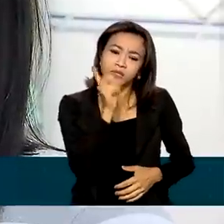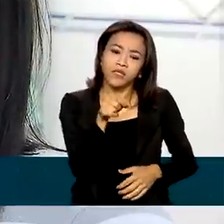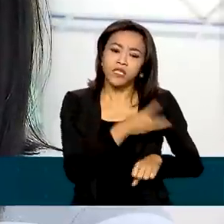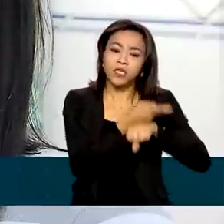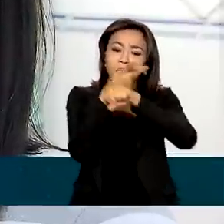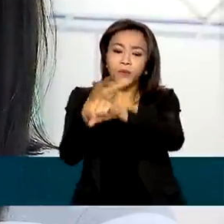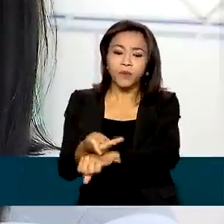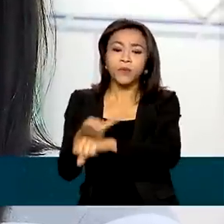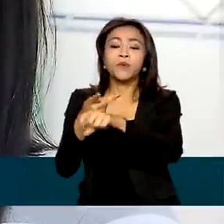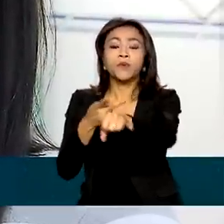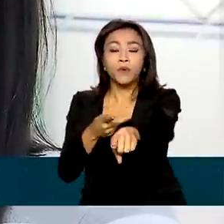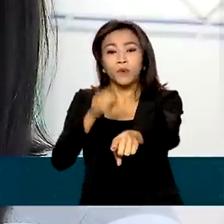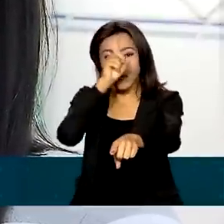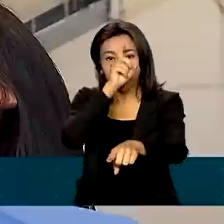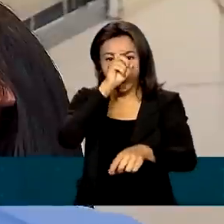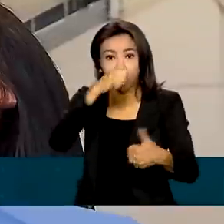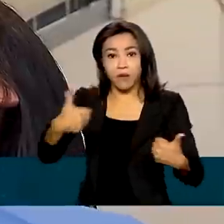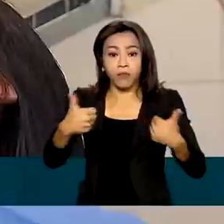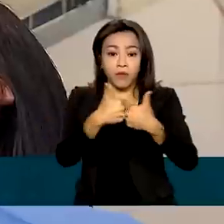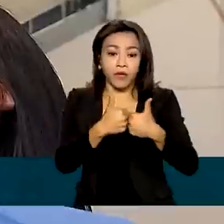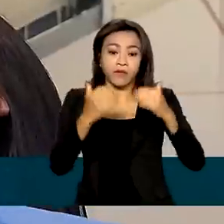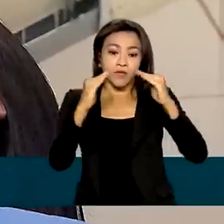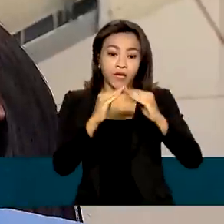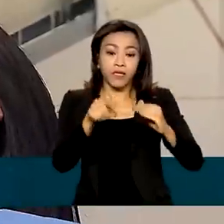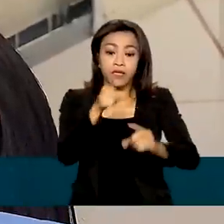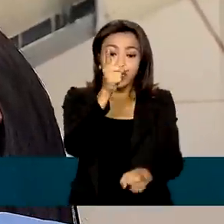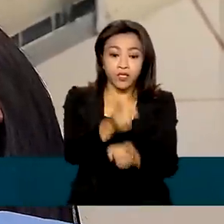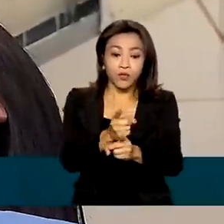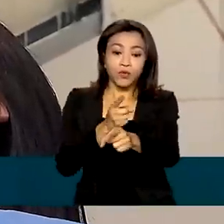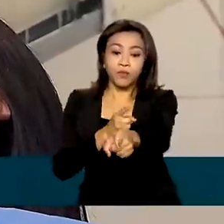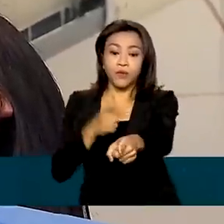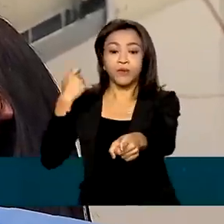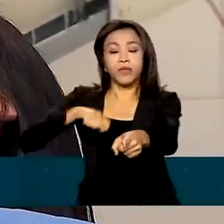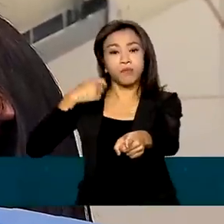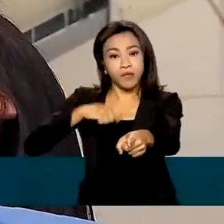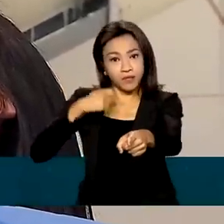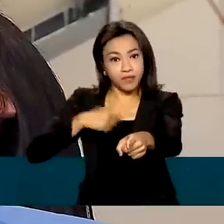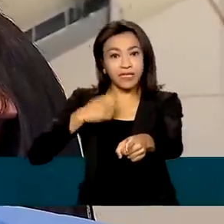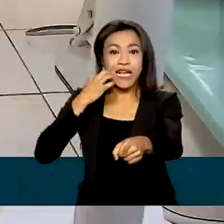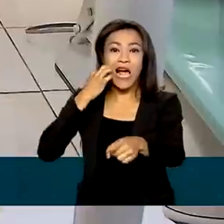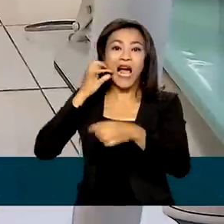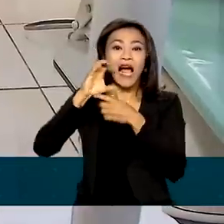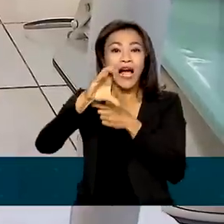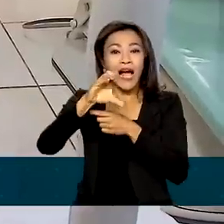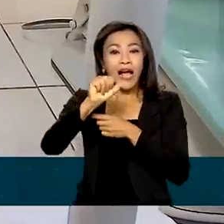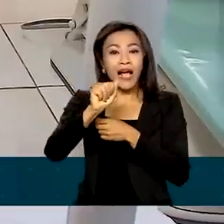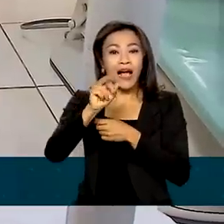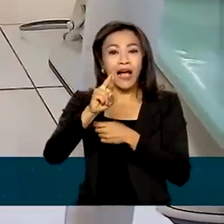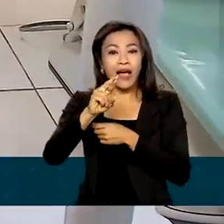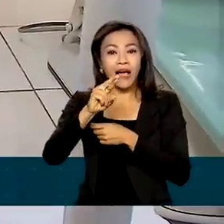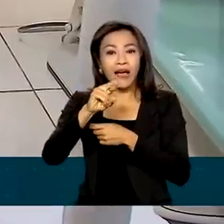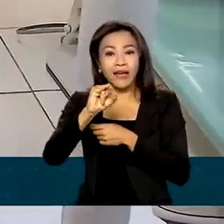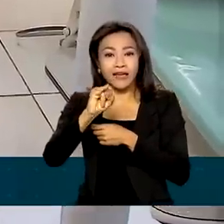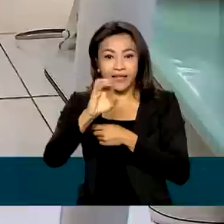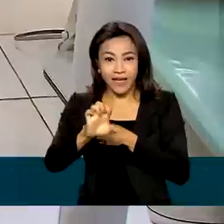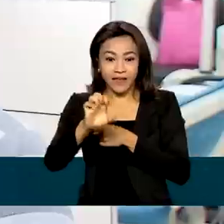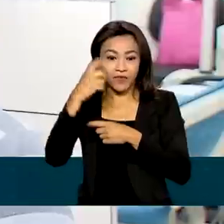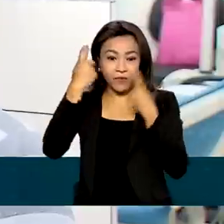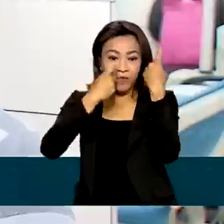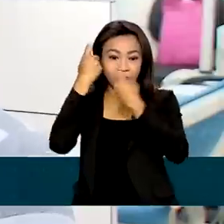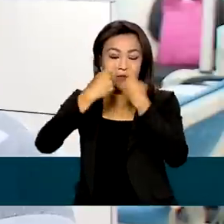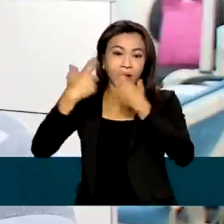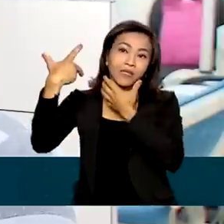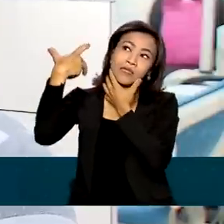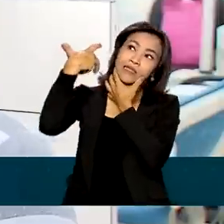posto de saúde perto de casa. Ela descobriu que precisava tratar uma cárie e ficou preocupada com anestesia.